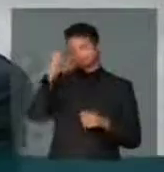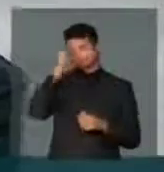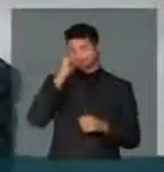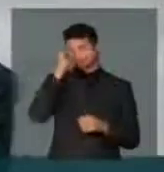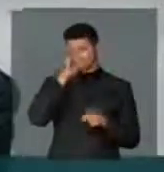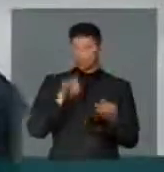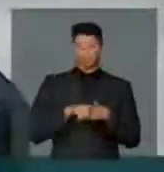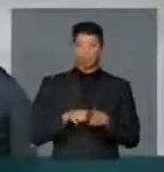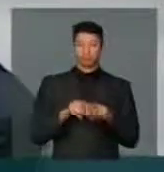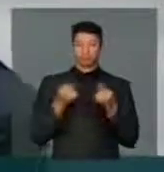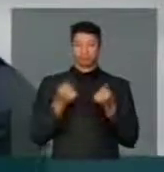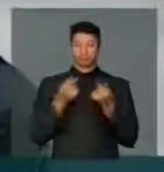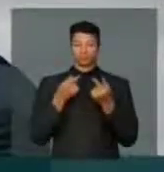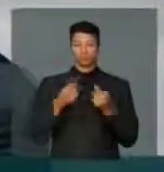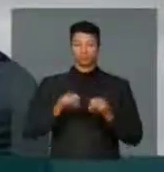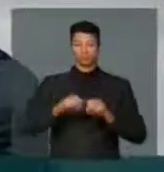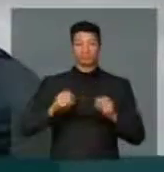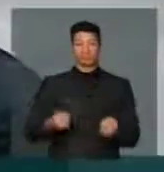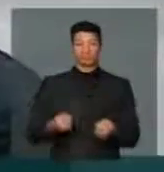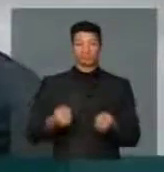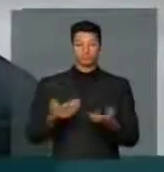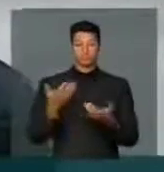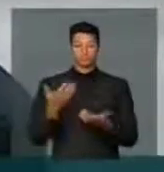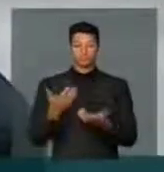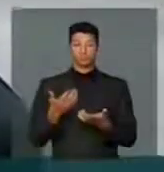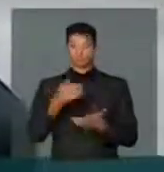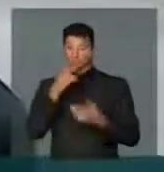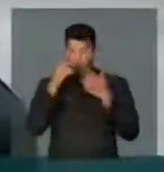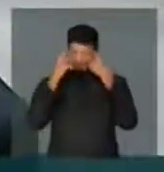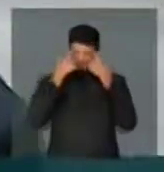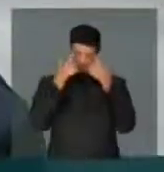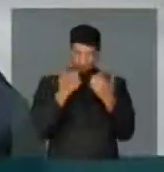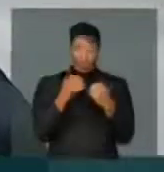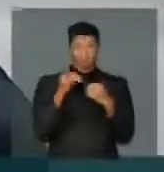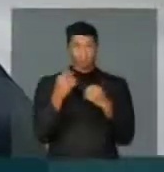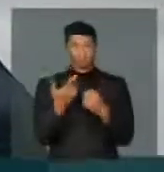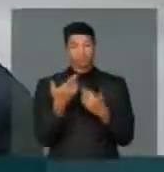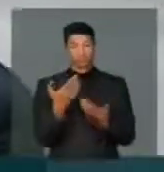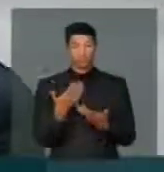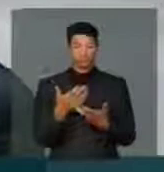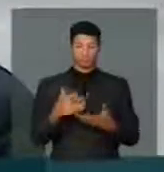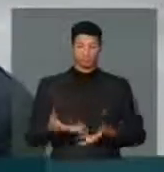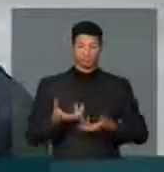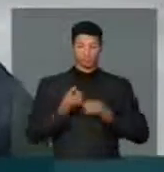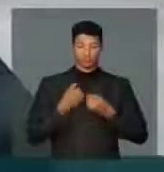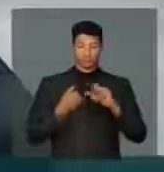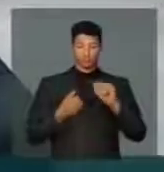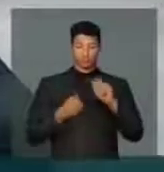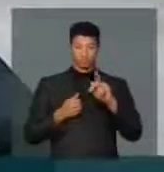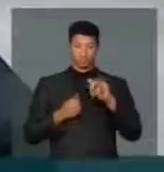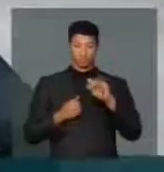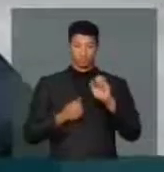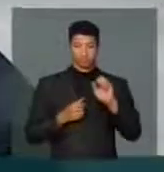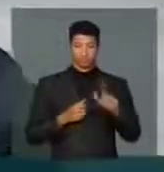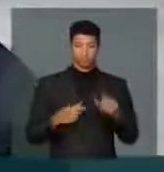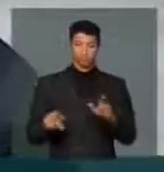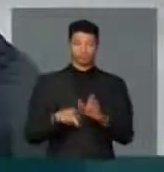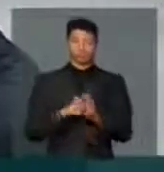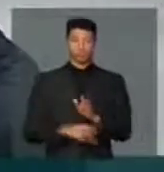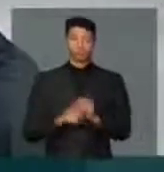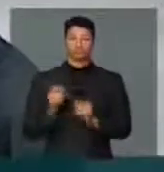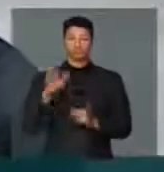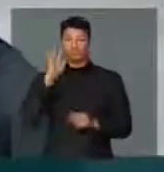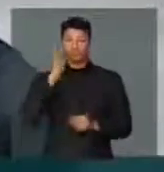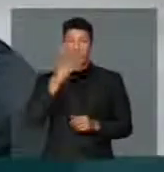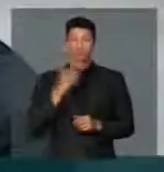também com o dinheiro e também está quebrada, quer se vingar ou quer se apoderar do capital dessas pequenas lotéricas que